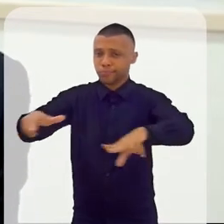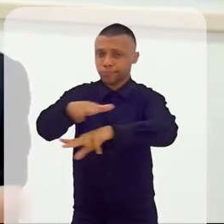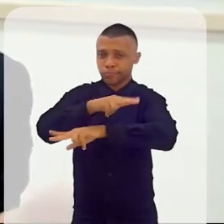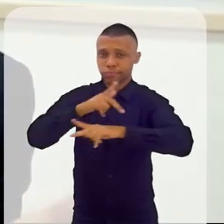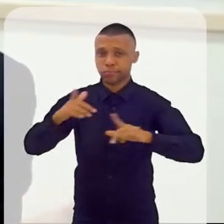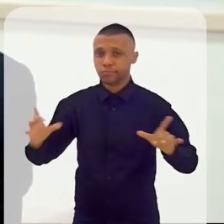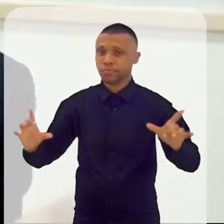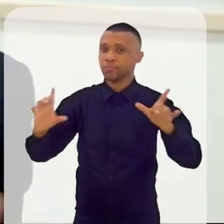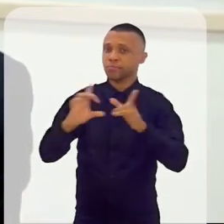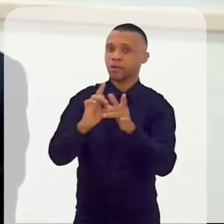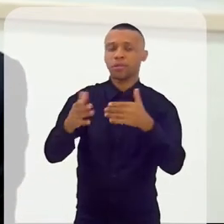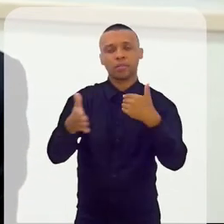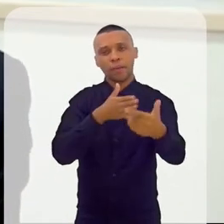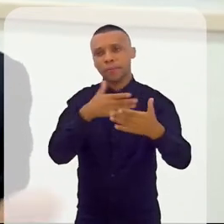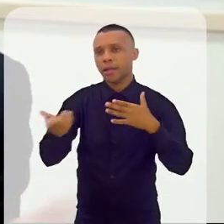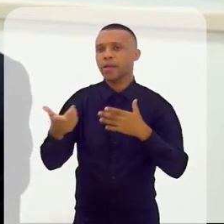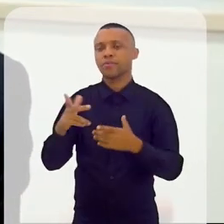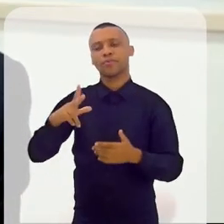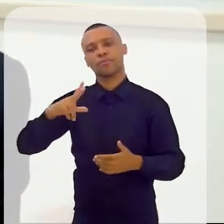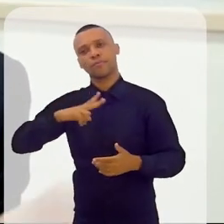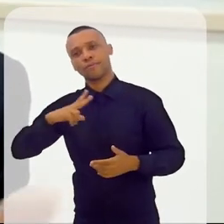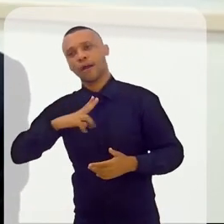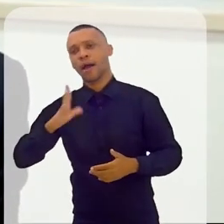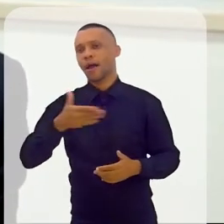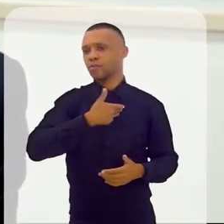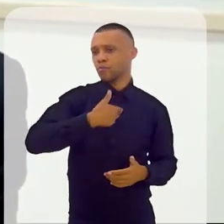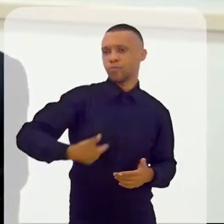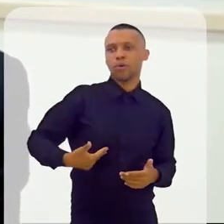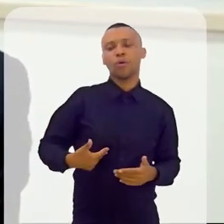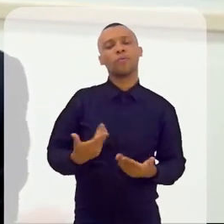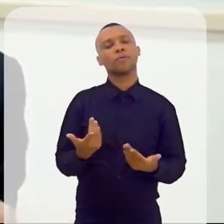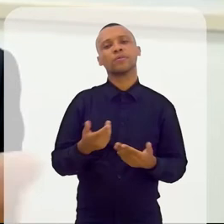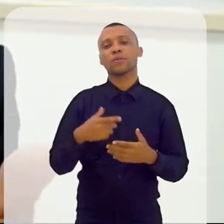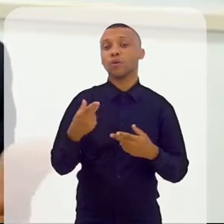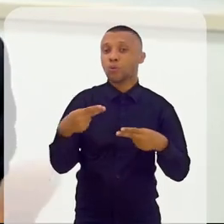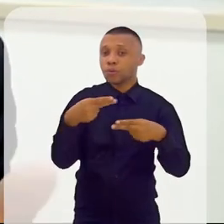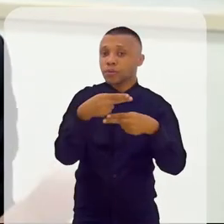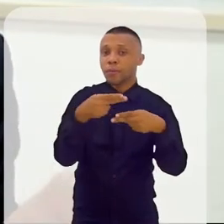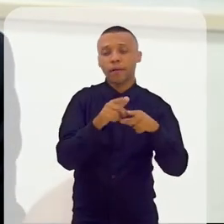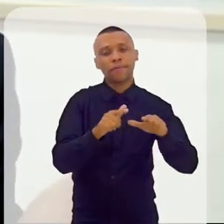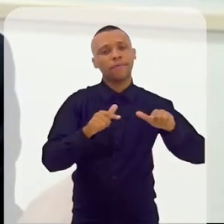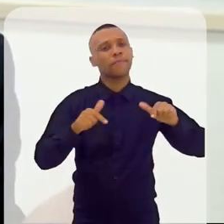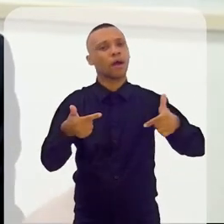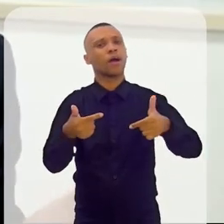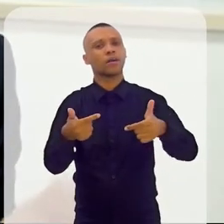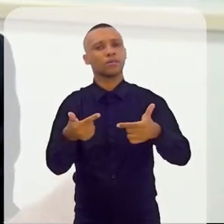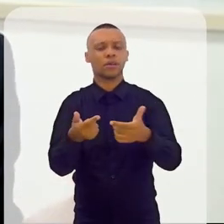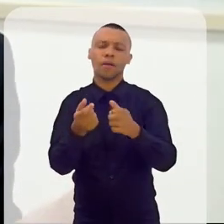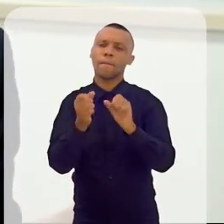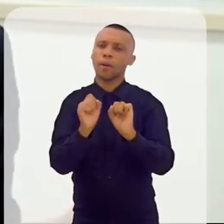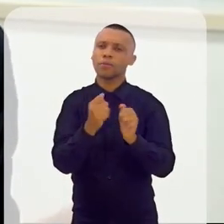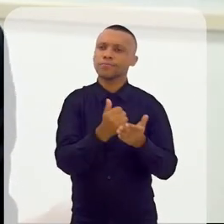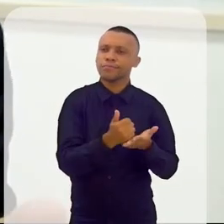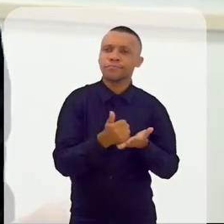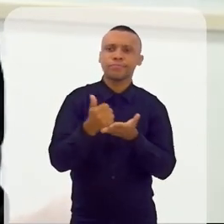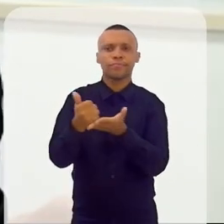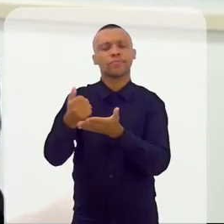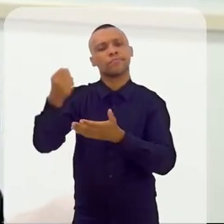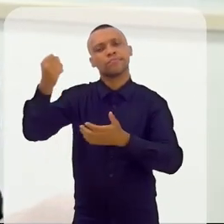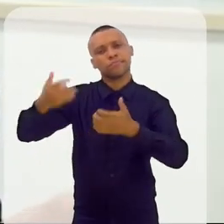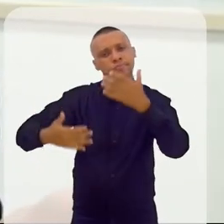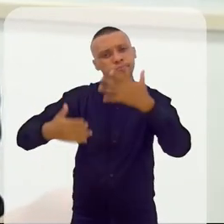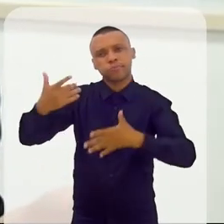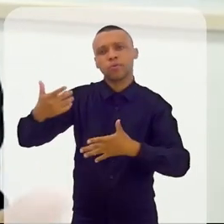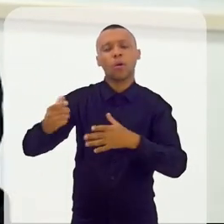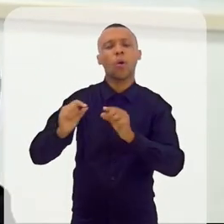privada, do poder público, em qualquer nível. Então, o o SEBRAE faz? Vocês podem questionar a questão. Zé, você já